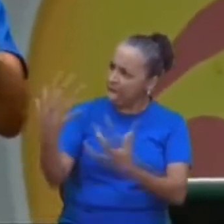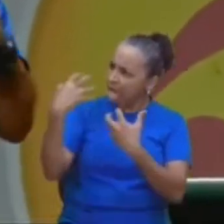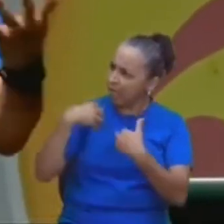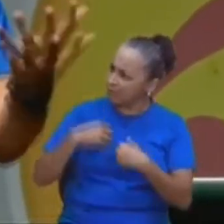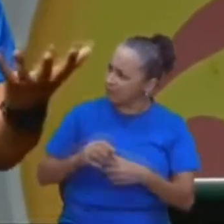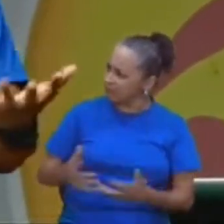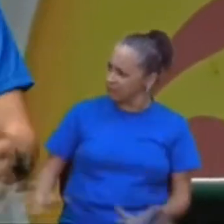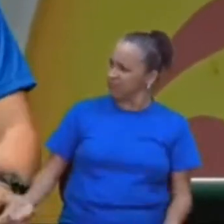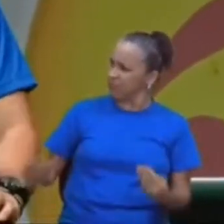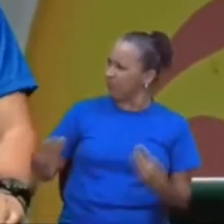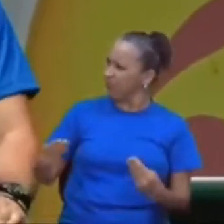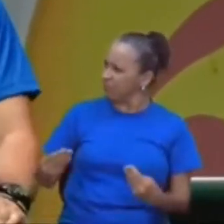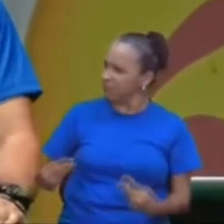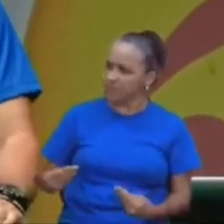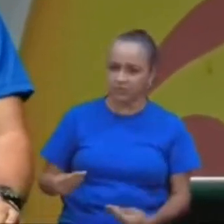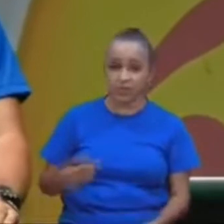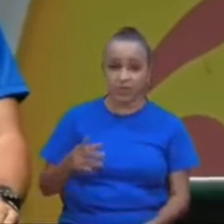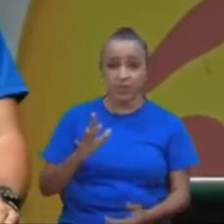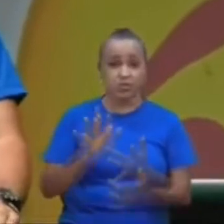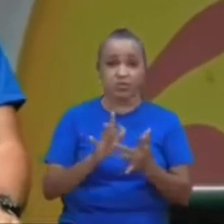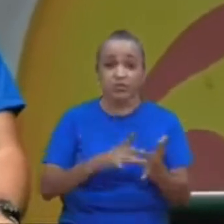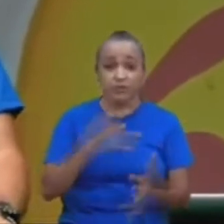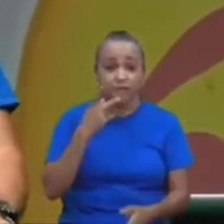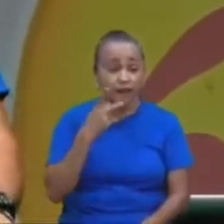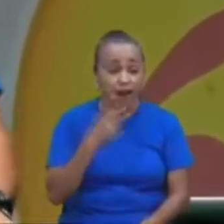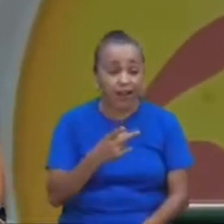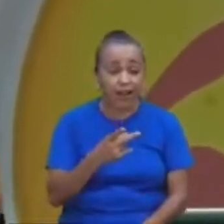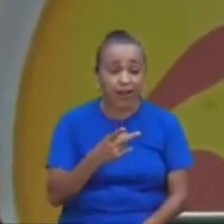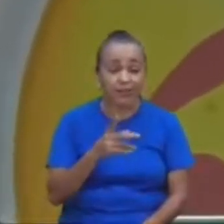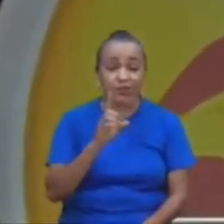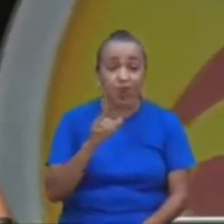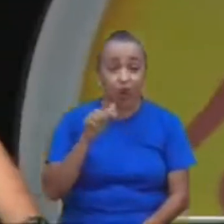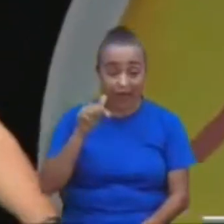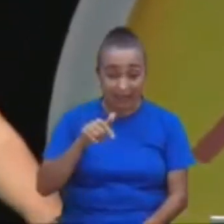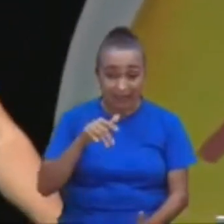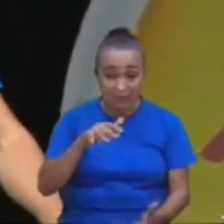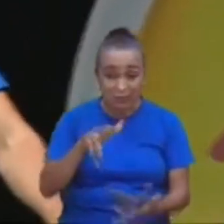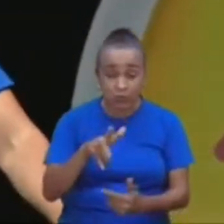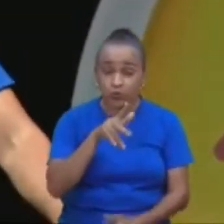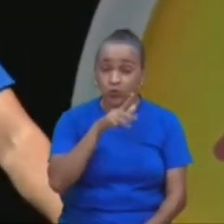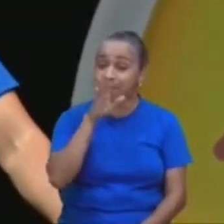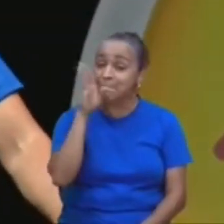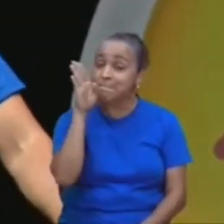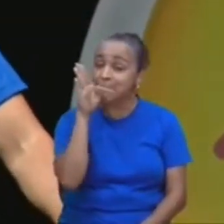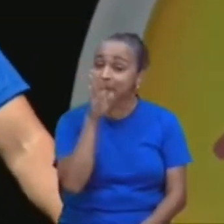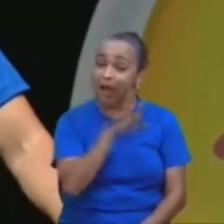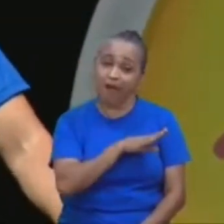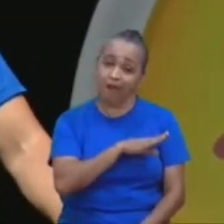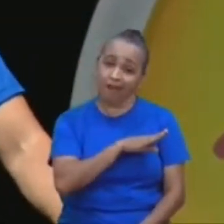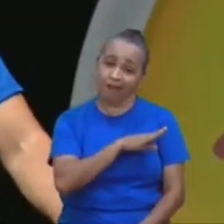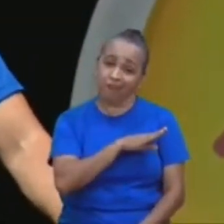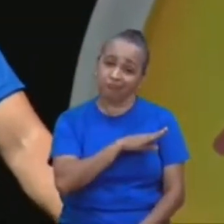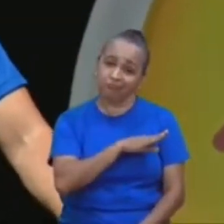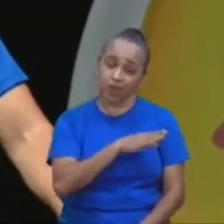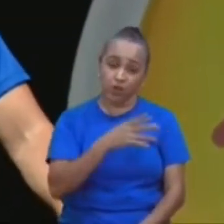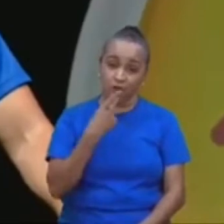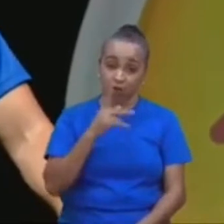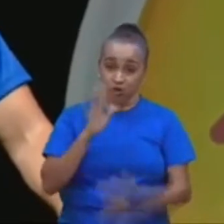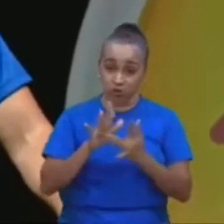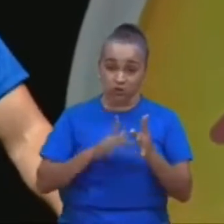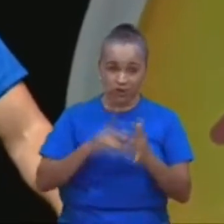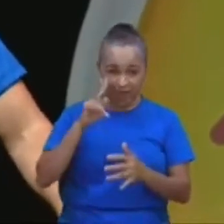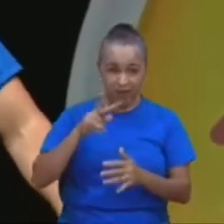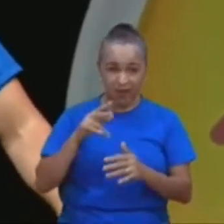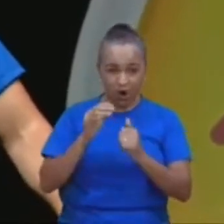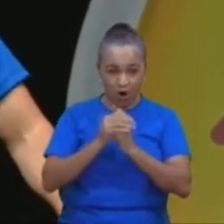afinal, ainda íamos viver nesse mundo, ele lembra da oração dele? Eu não oro para que os tire do mundo, eu oro